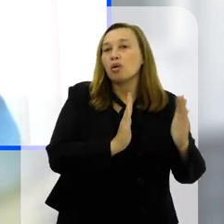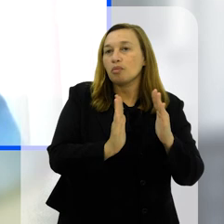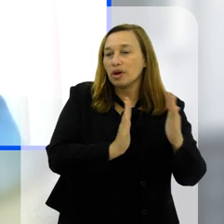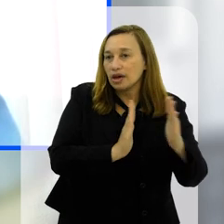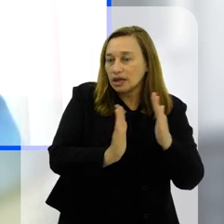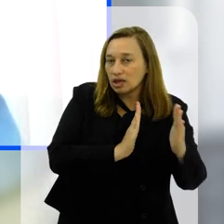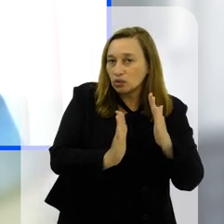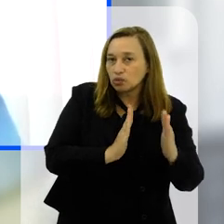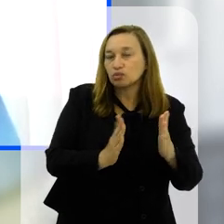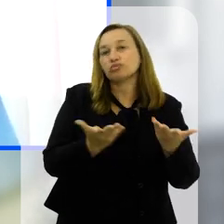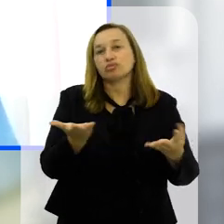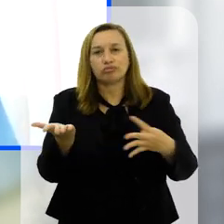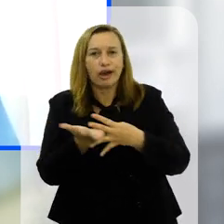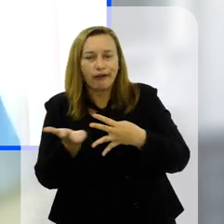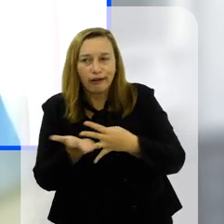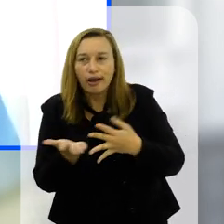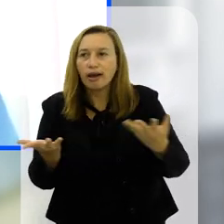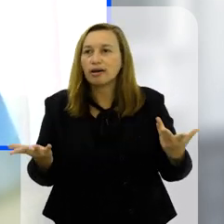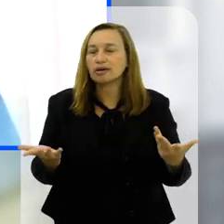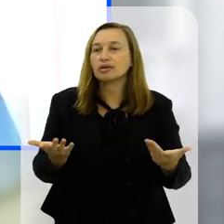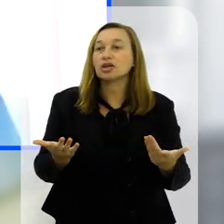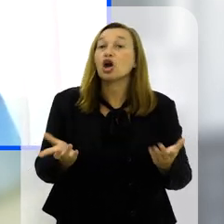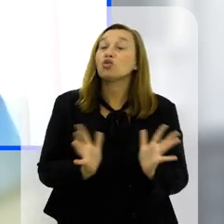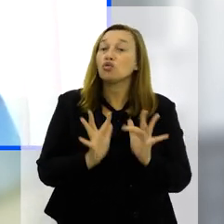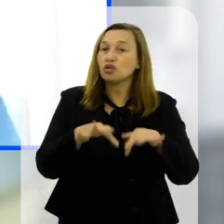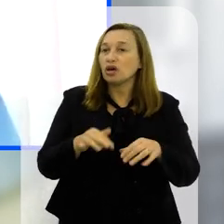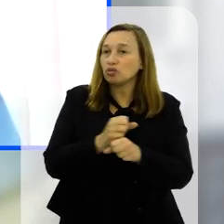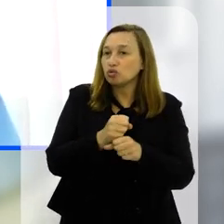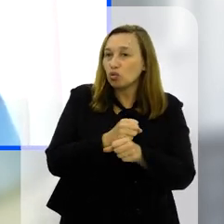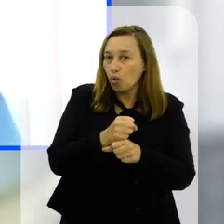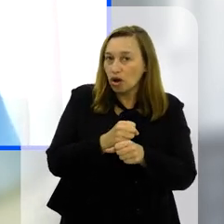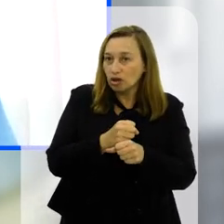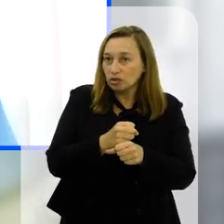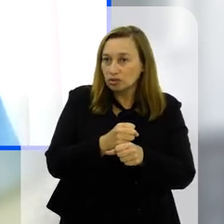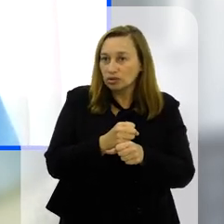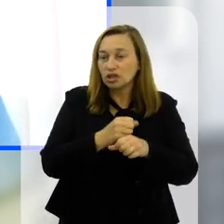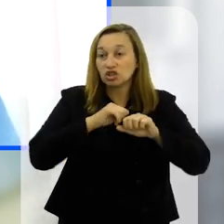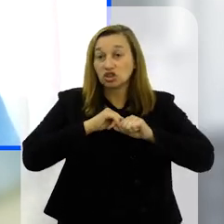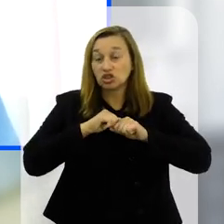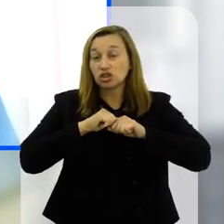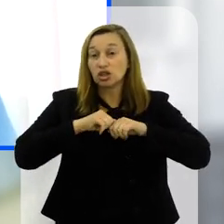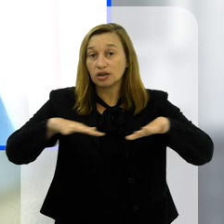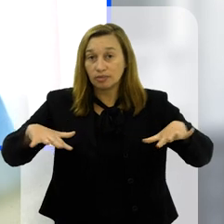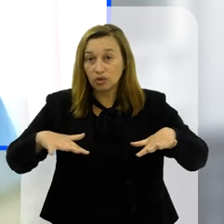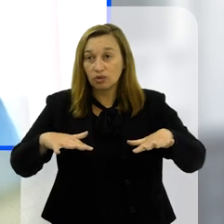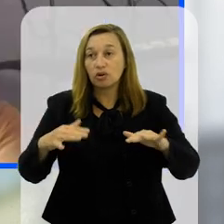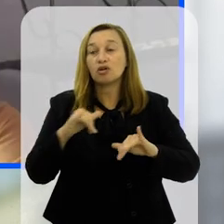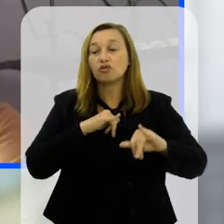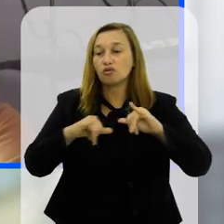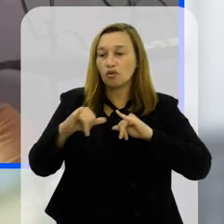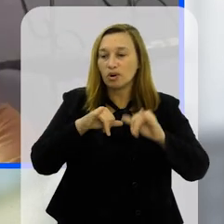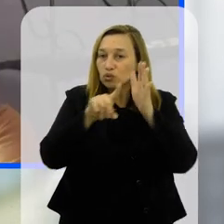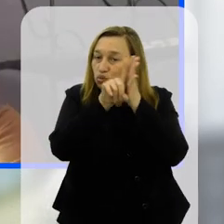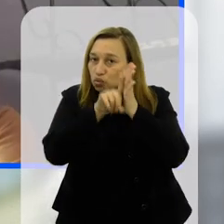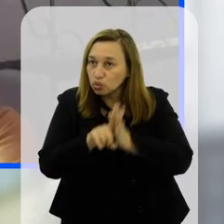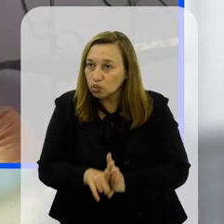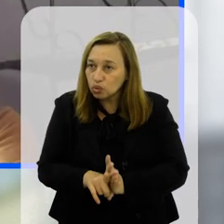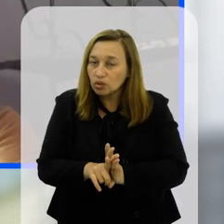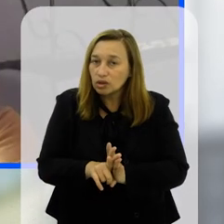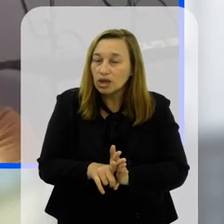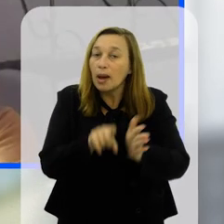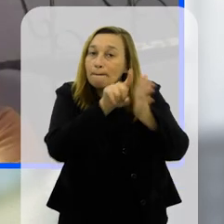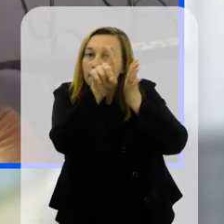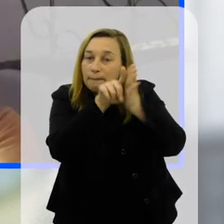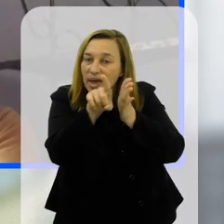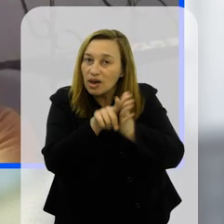espaços da unidade escolar no final do ano a gente soltou uma consulta pública pra nossa comunidade escolar e não era uma consulta pública pra fazer